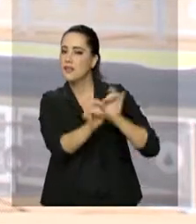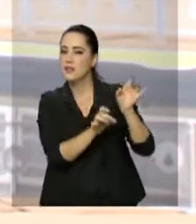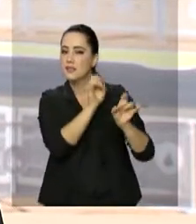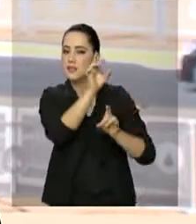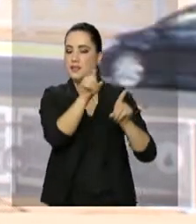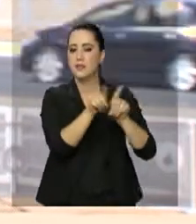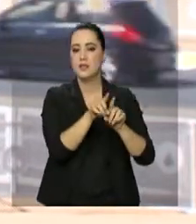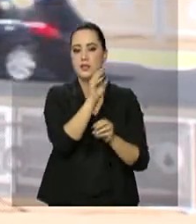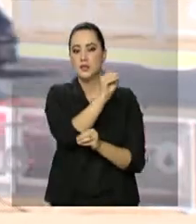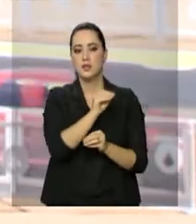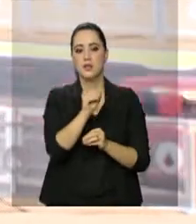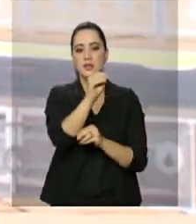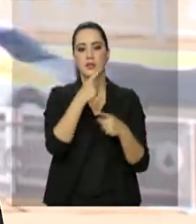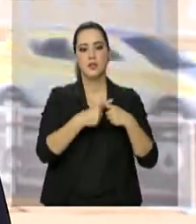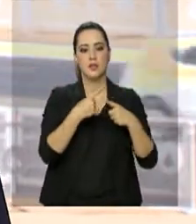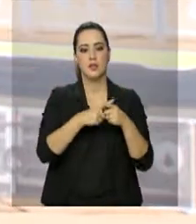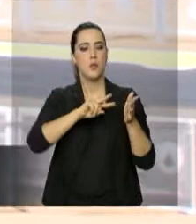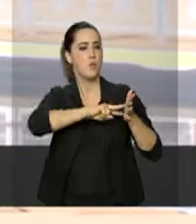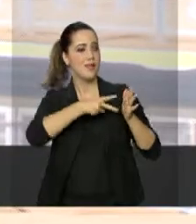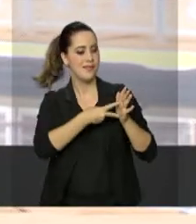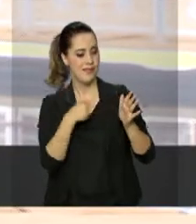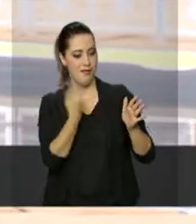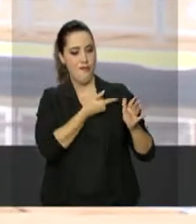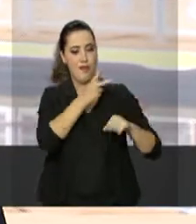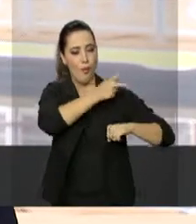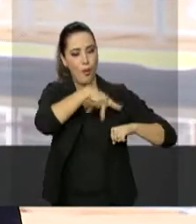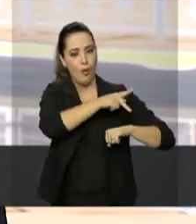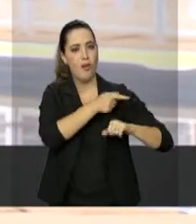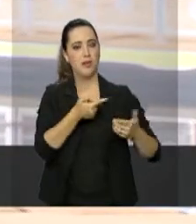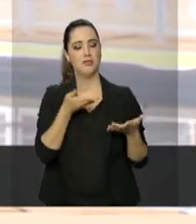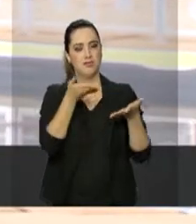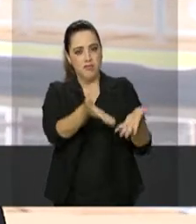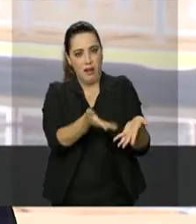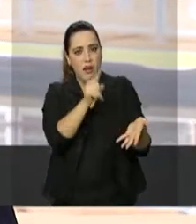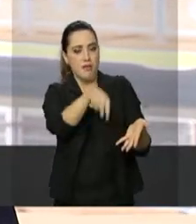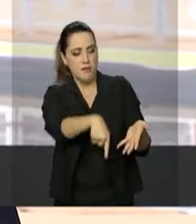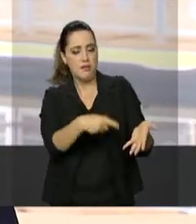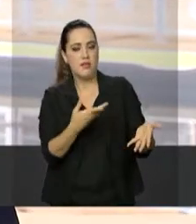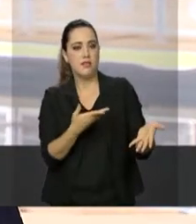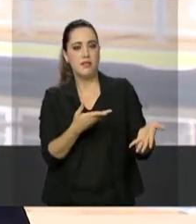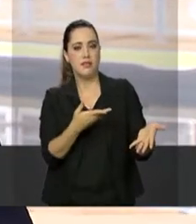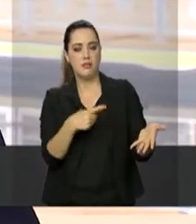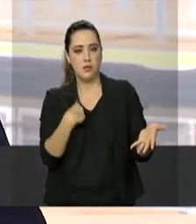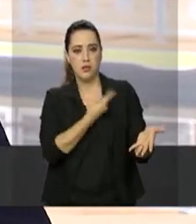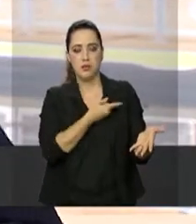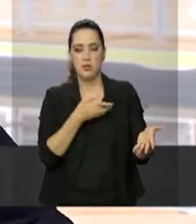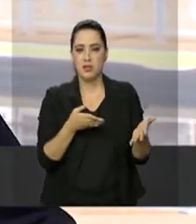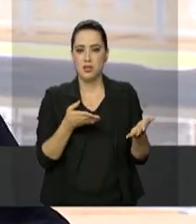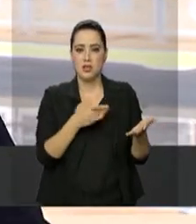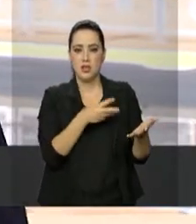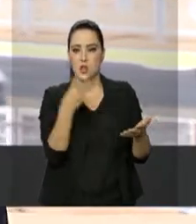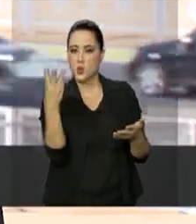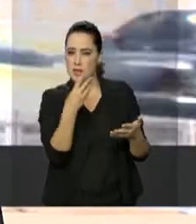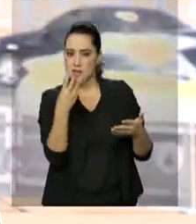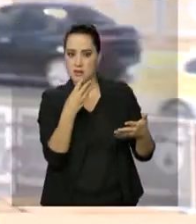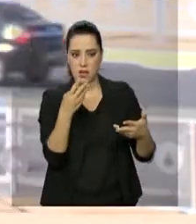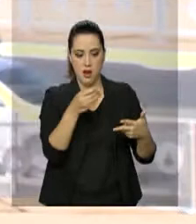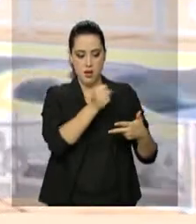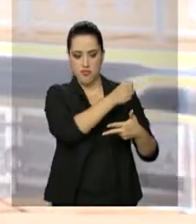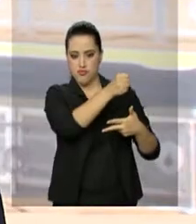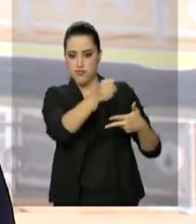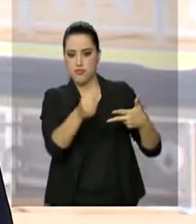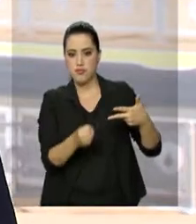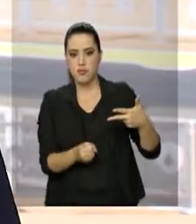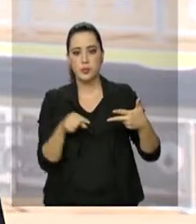trato com essa bandeira, porque ela representa o nosso país. E ela está aqui, bem entre os três poderes do